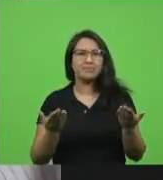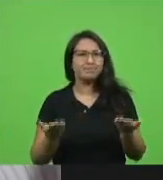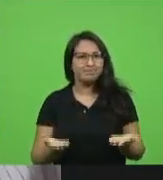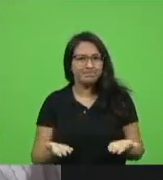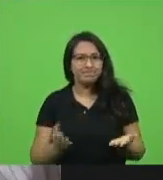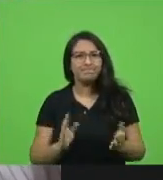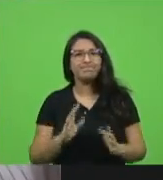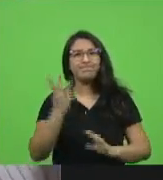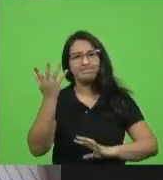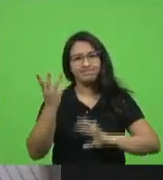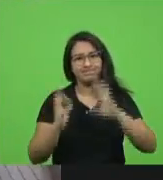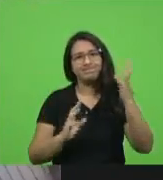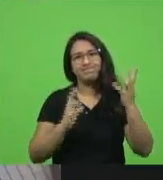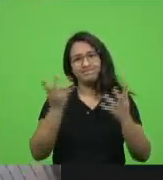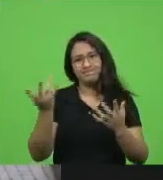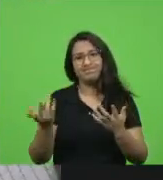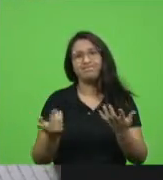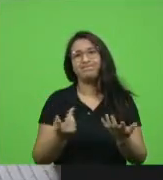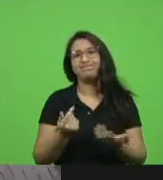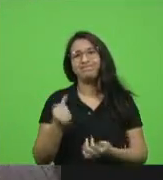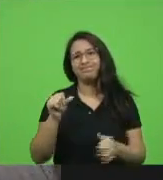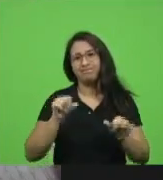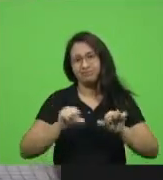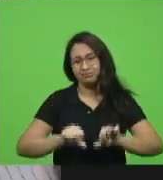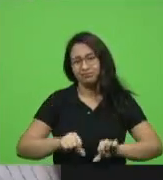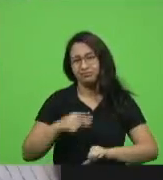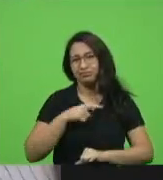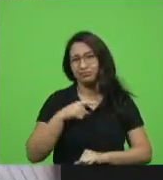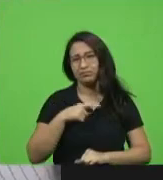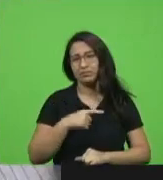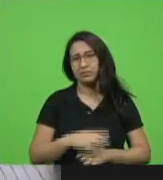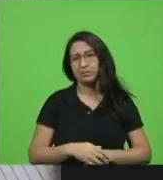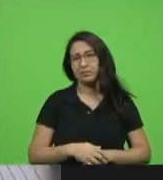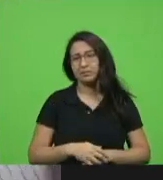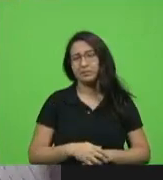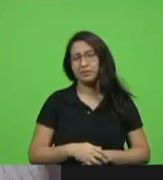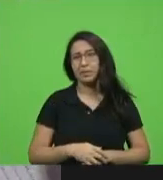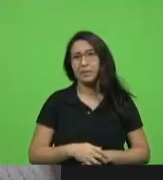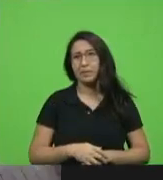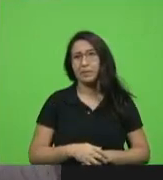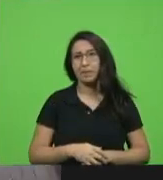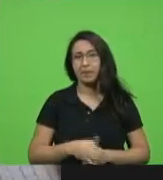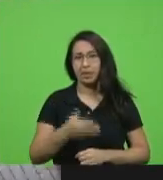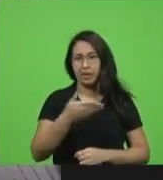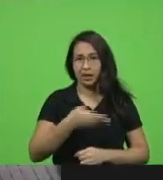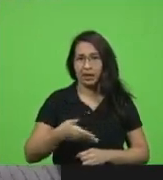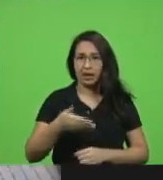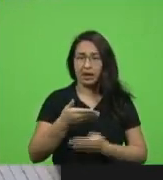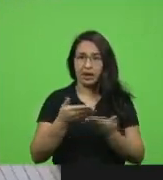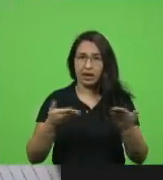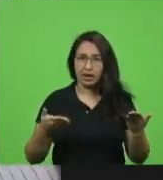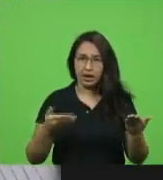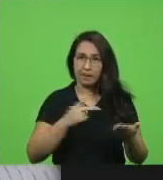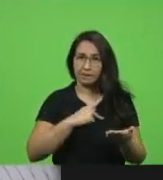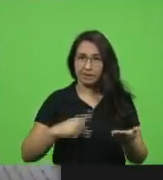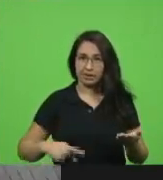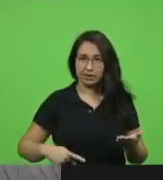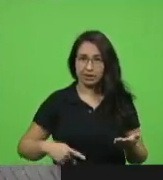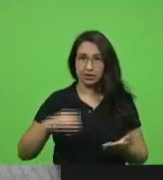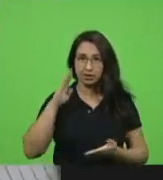eu sinto aqui dizer mas preciso dizer o nosso presidente da república